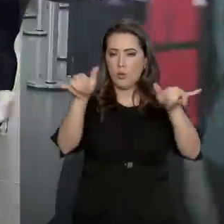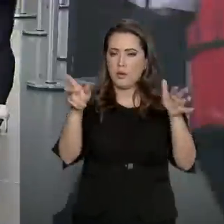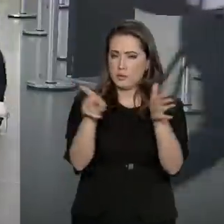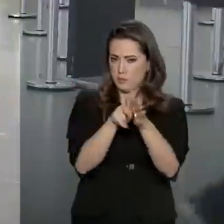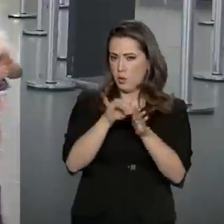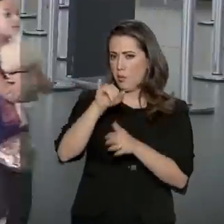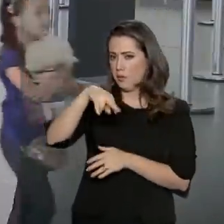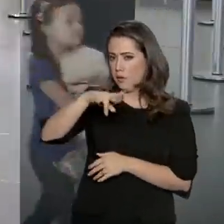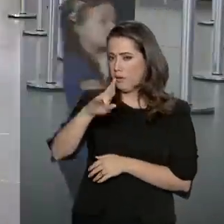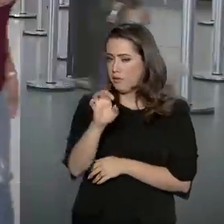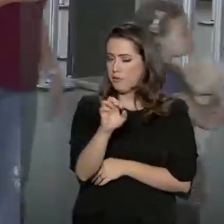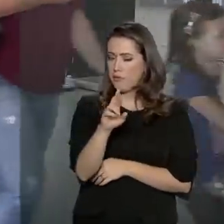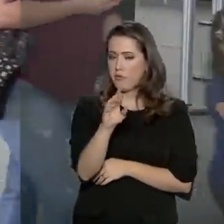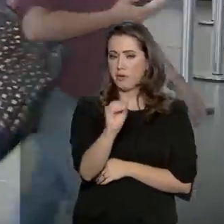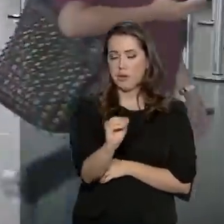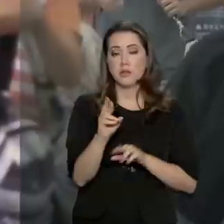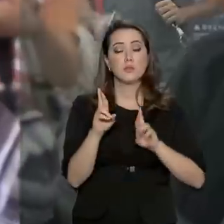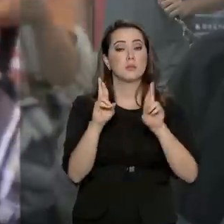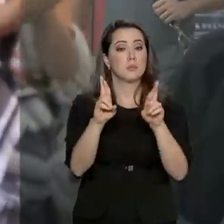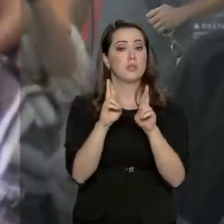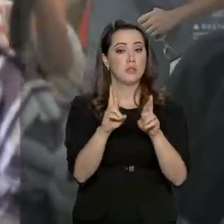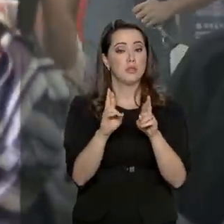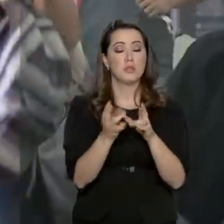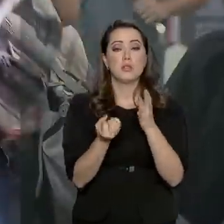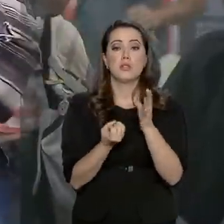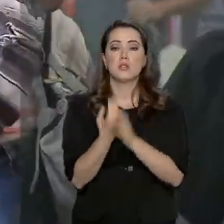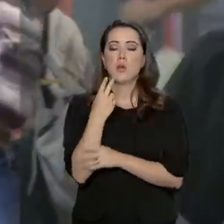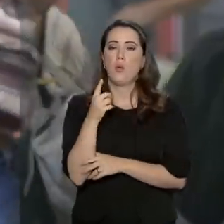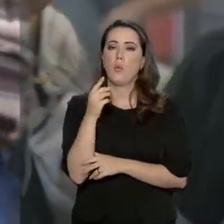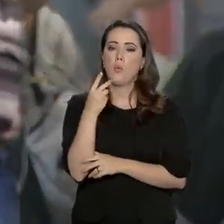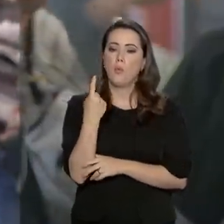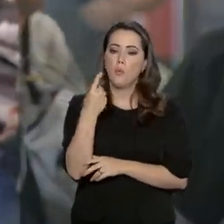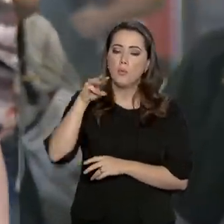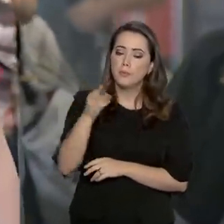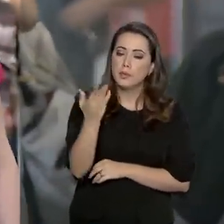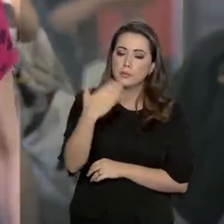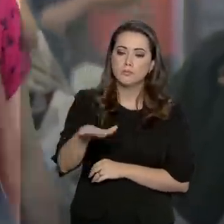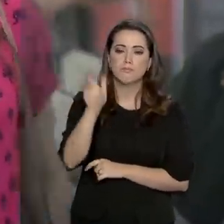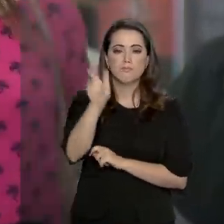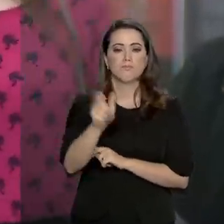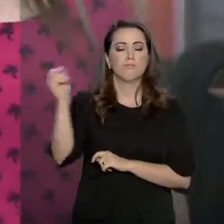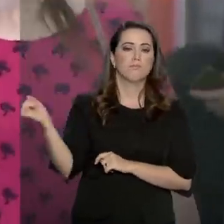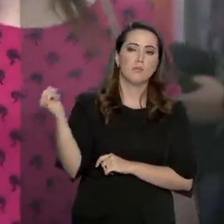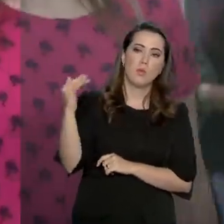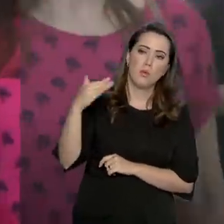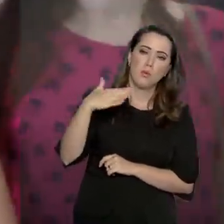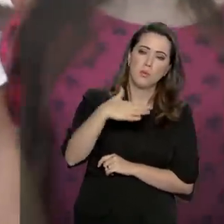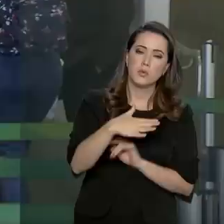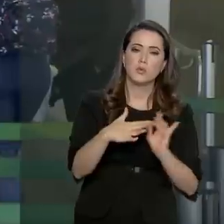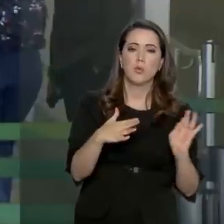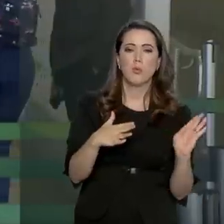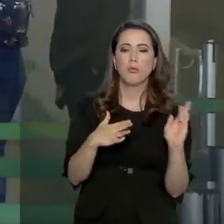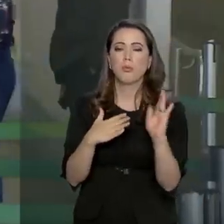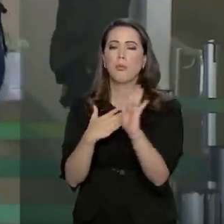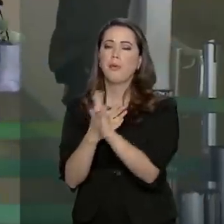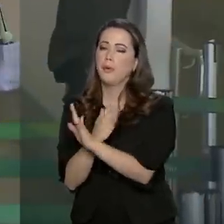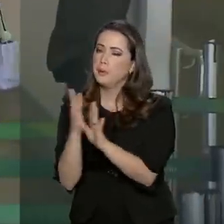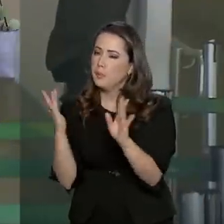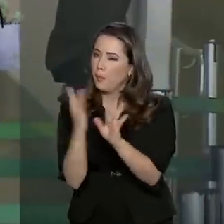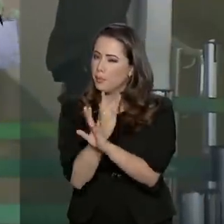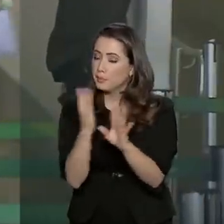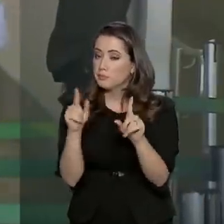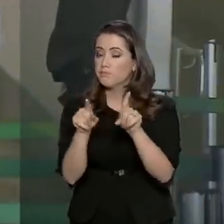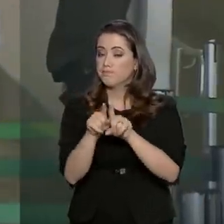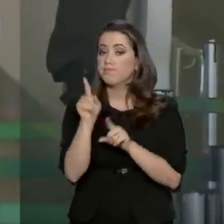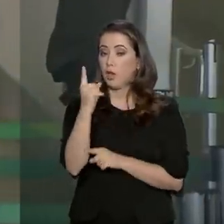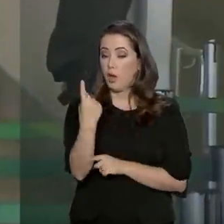Infraero, a expectativa é registrar 1,5 milhão de passageiros durante os dias de folia, estimativa